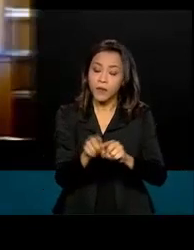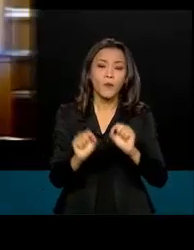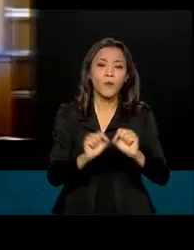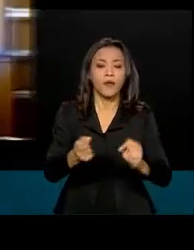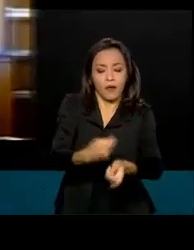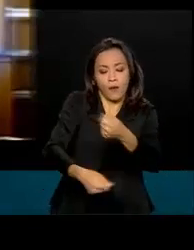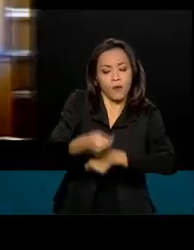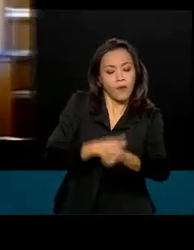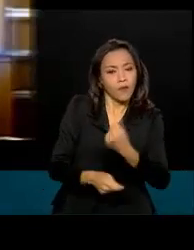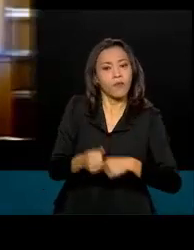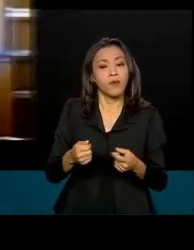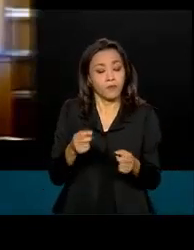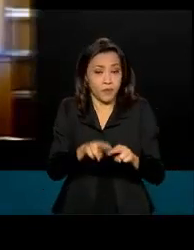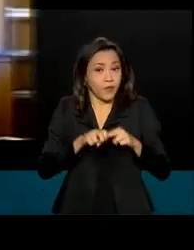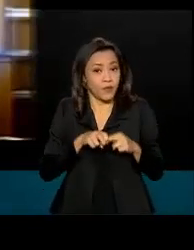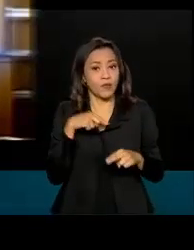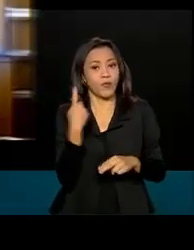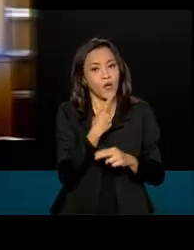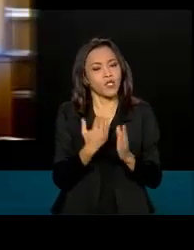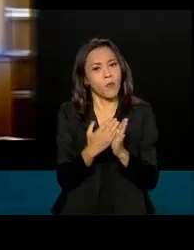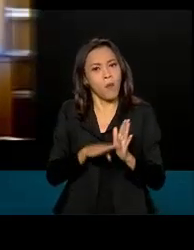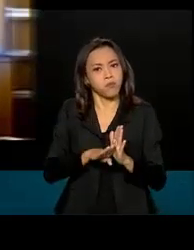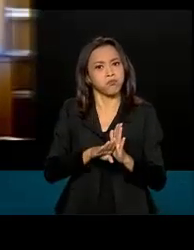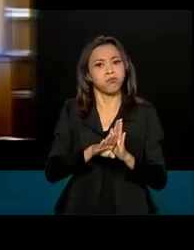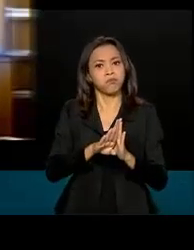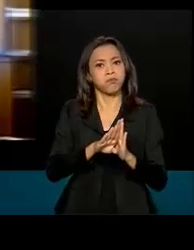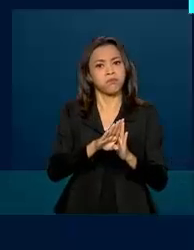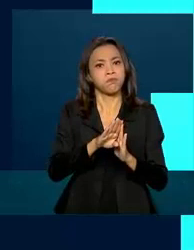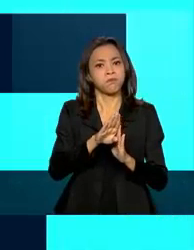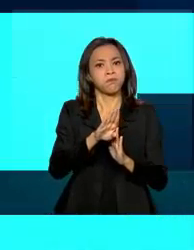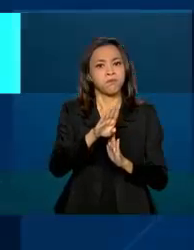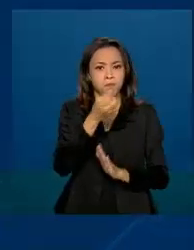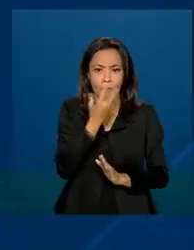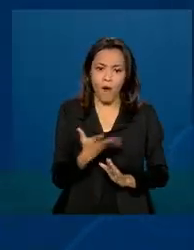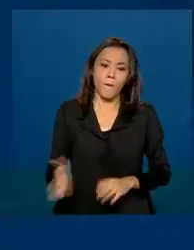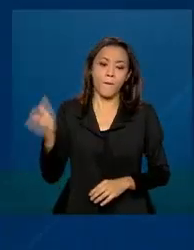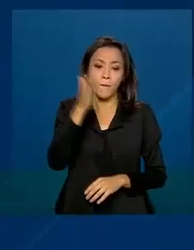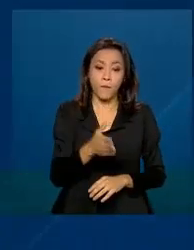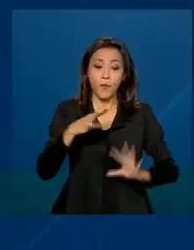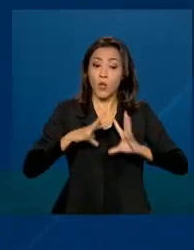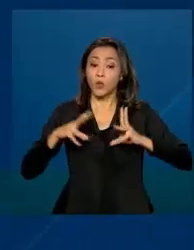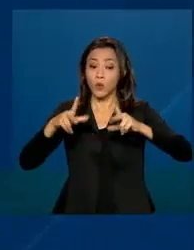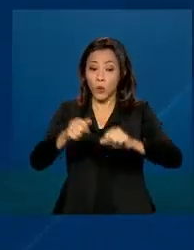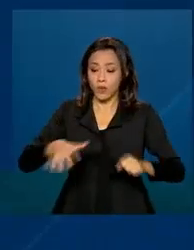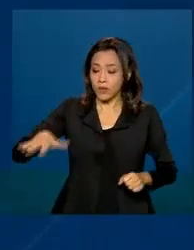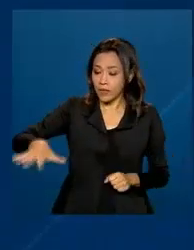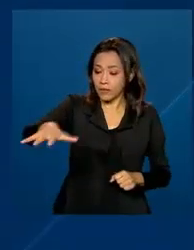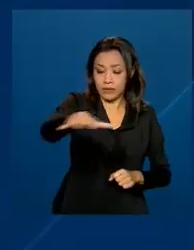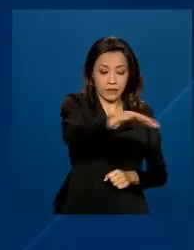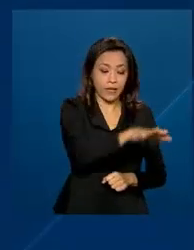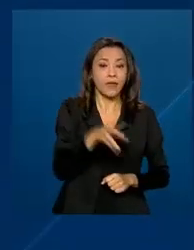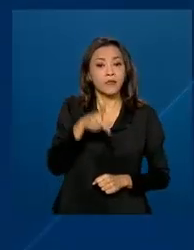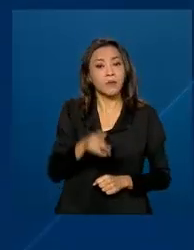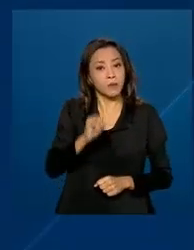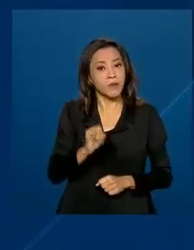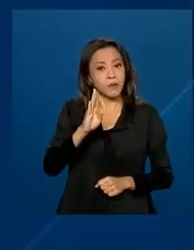possível que nós estejamos crescendo realmente a taxas bem maiores. Todos os setores do PIB tiveram desempenho positivo no